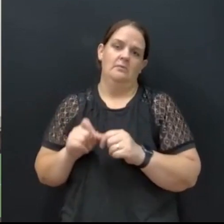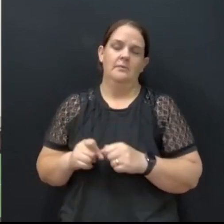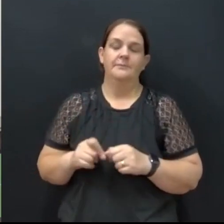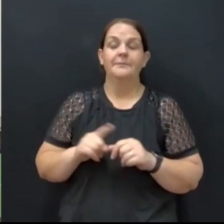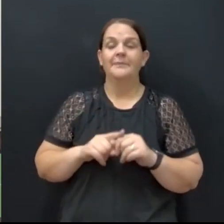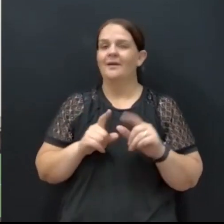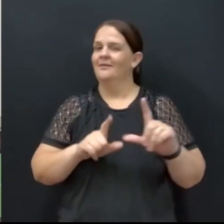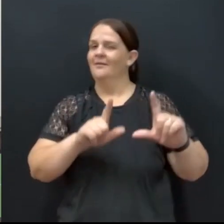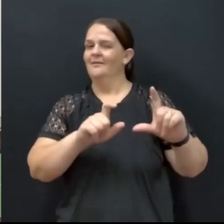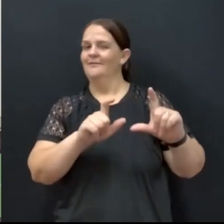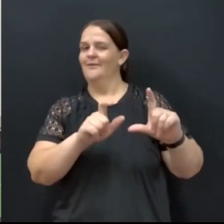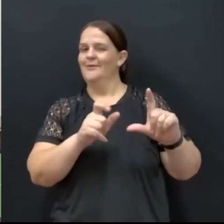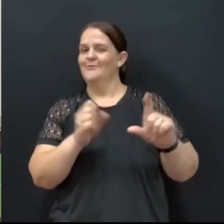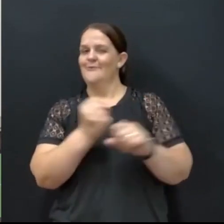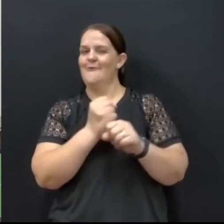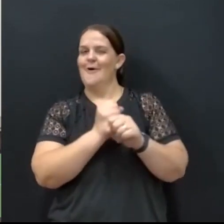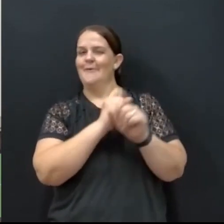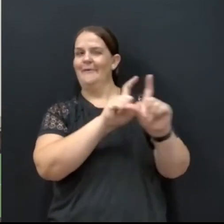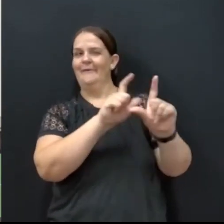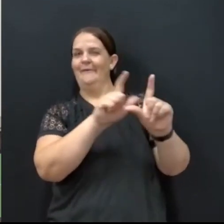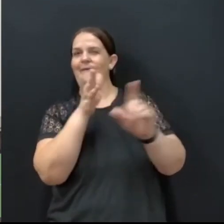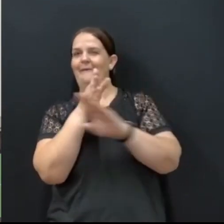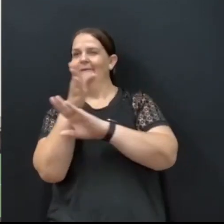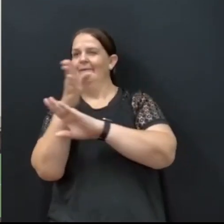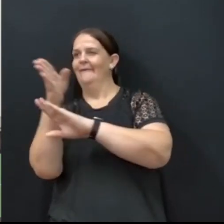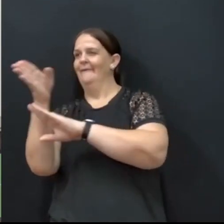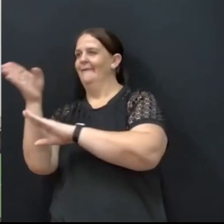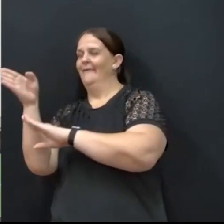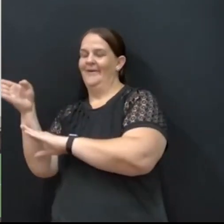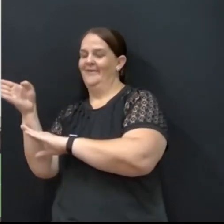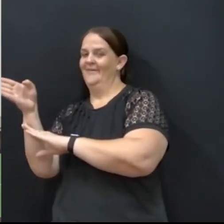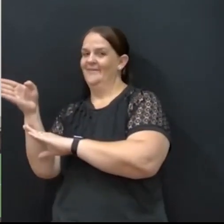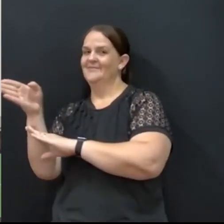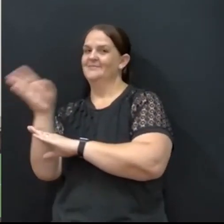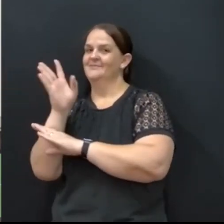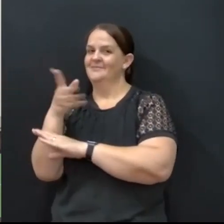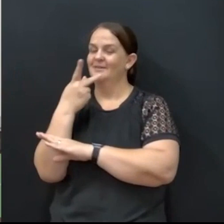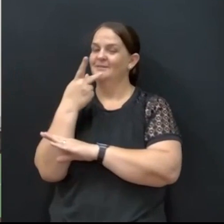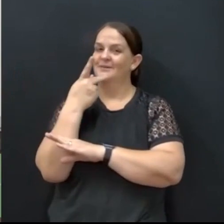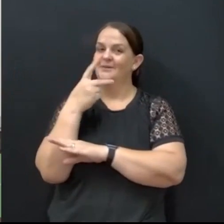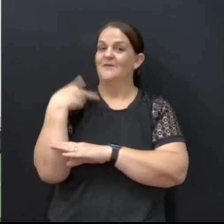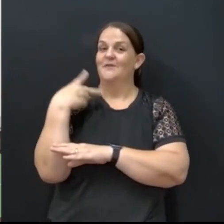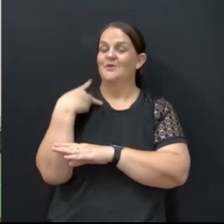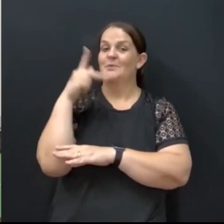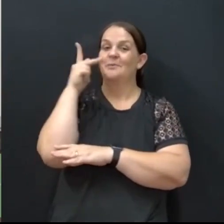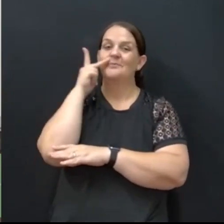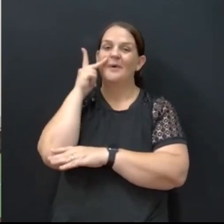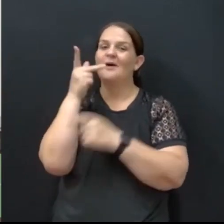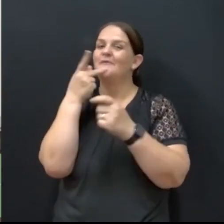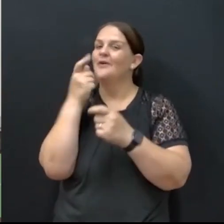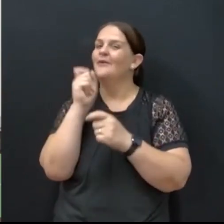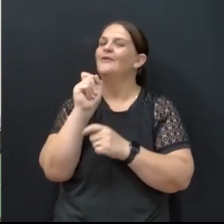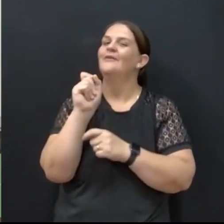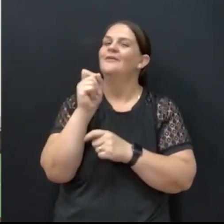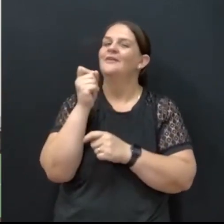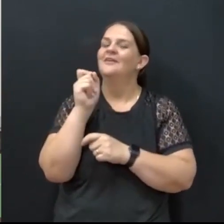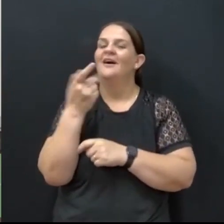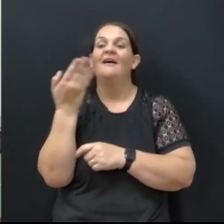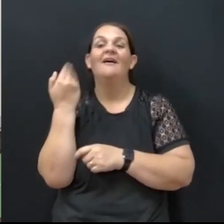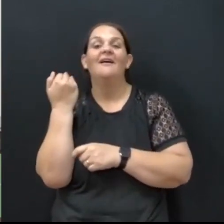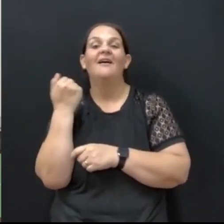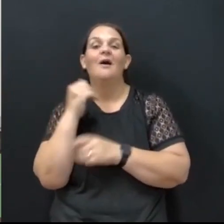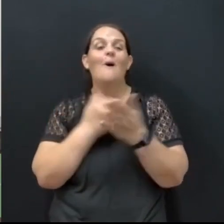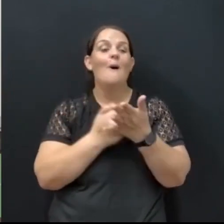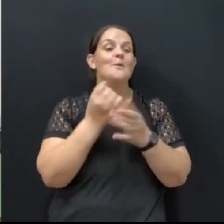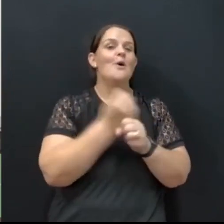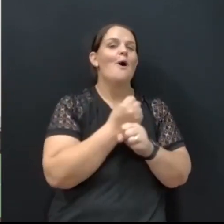foto em obras em obras por aí já dizia o vereador Genival do Paz agora há pouco aqui começou uma